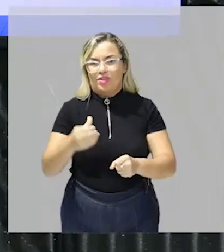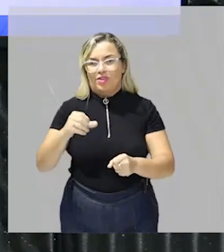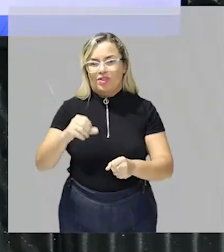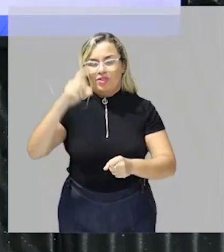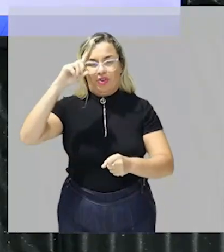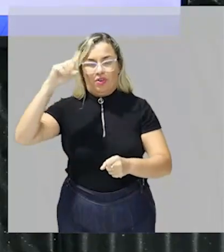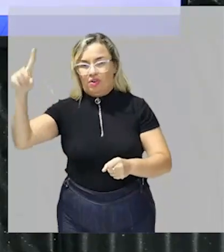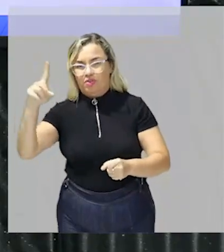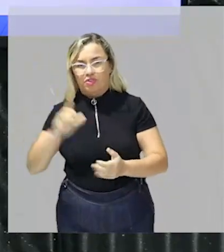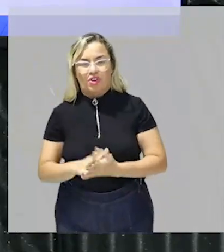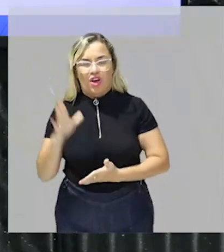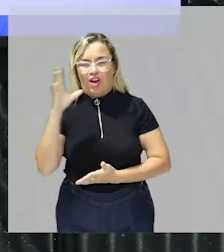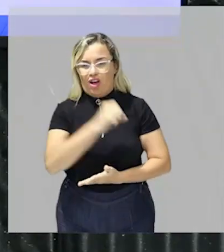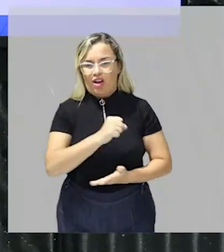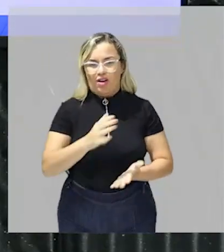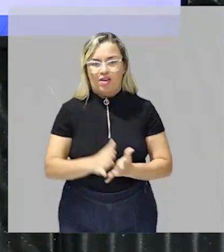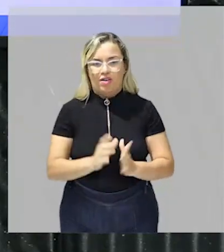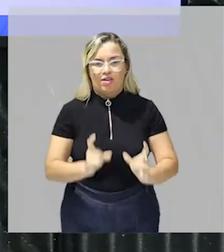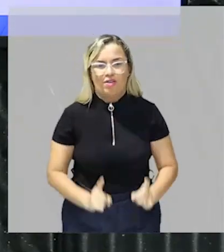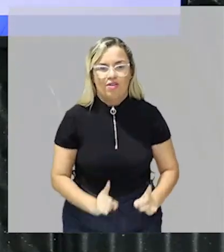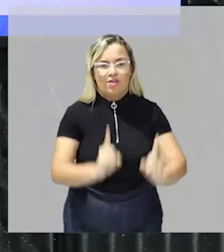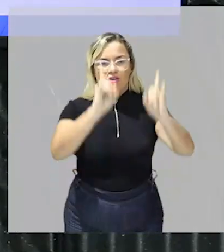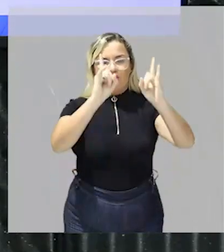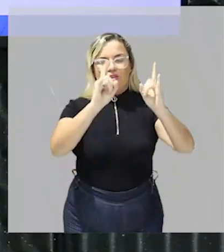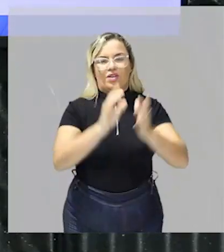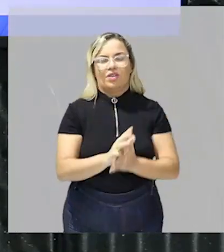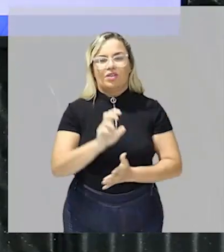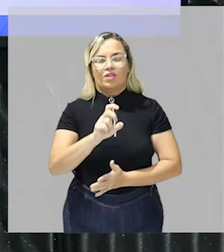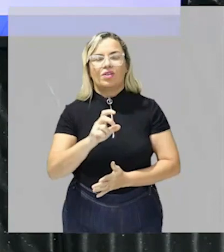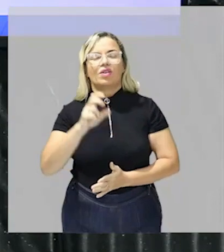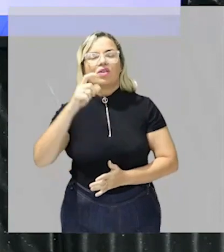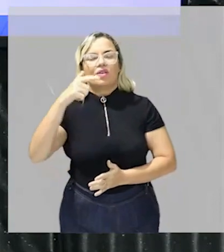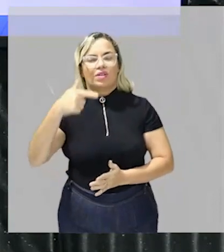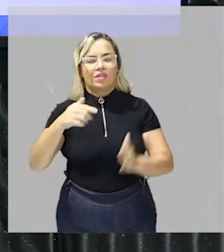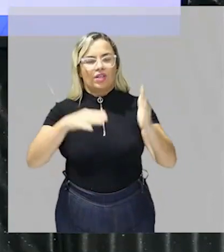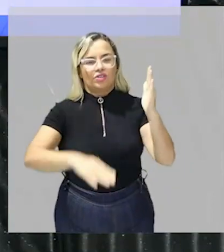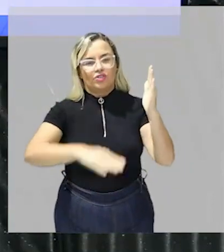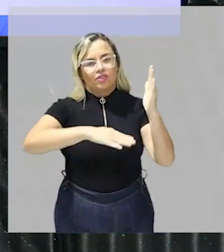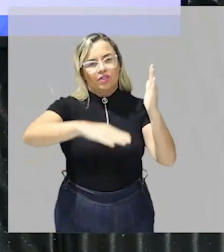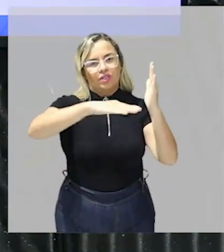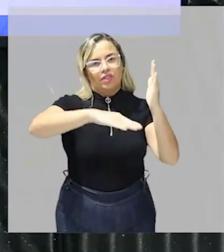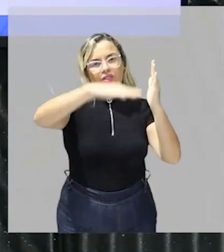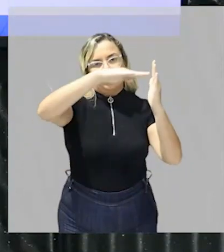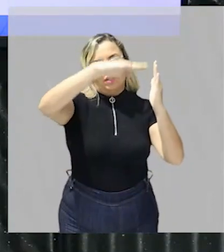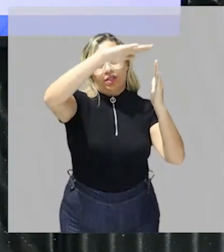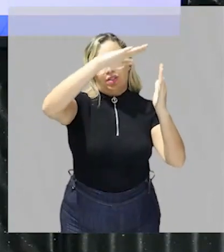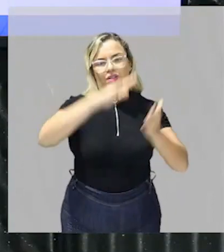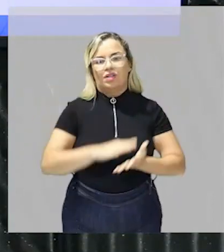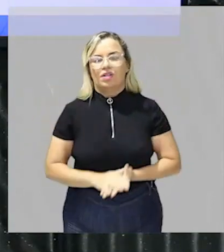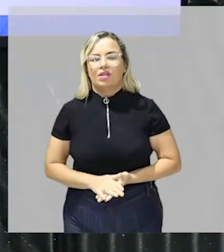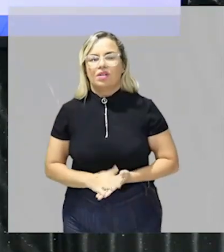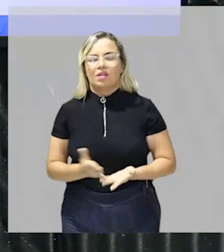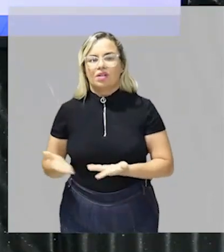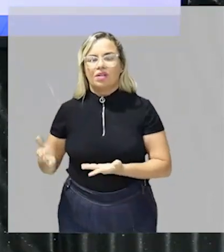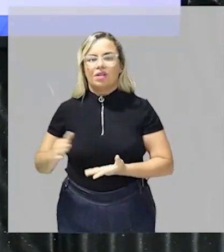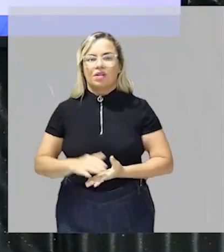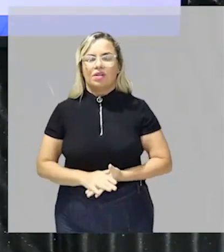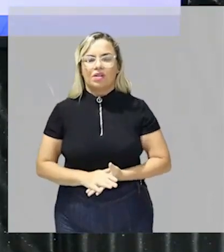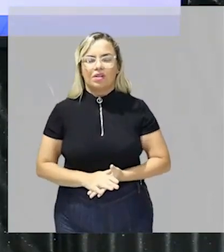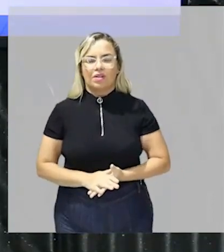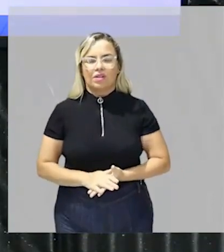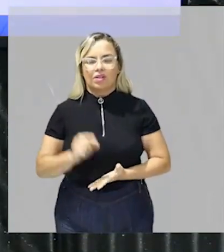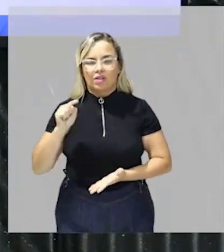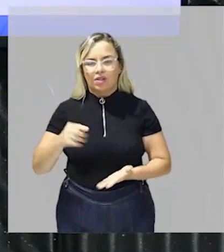construir um prédio de 57 andares olha só e isso é precisamente o que tem o que conseguiu esta